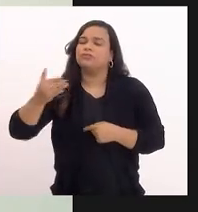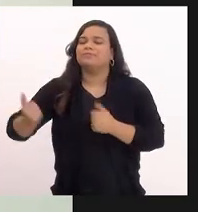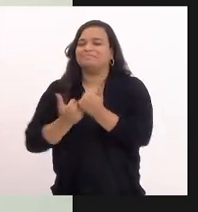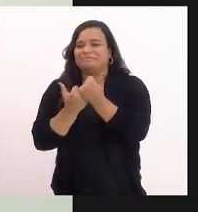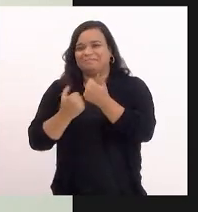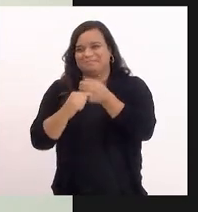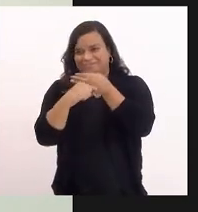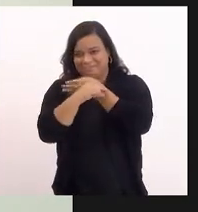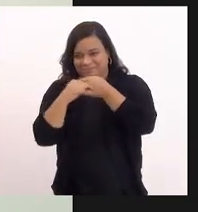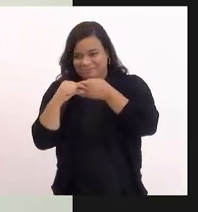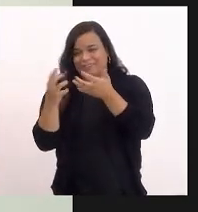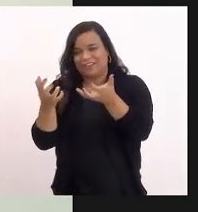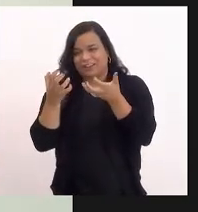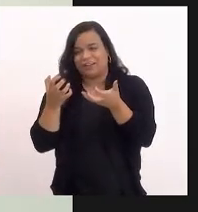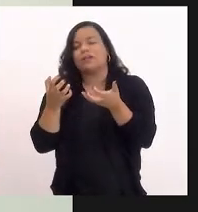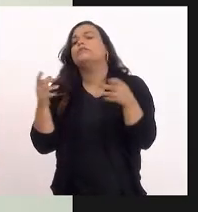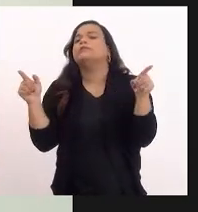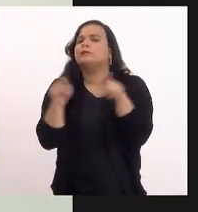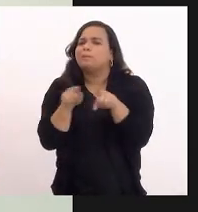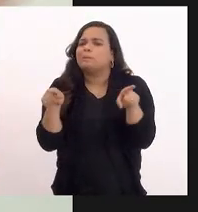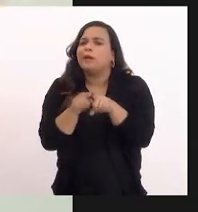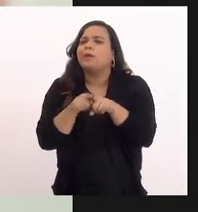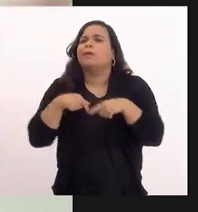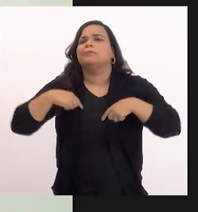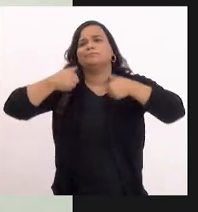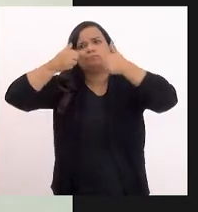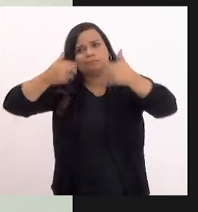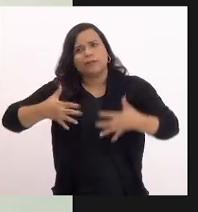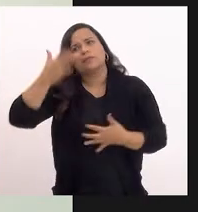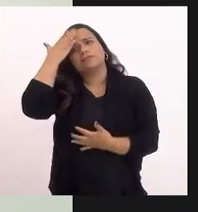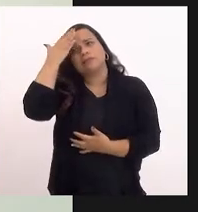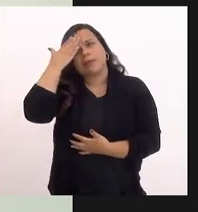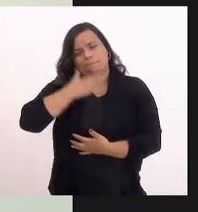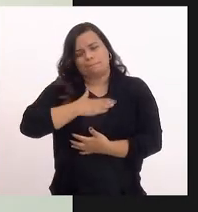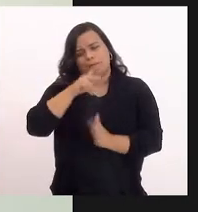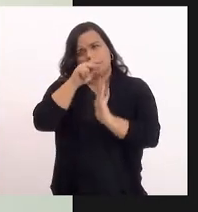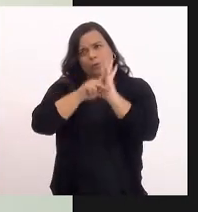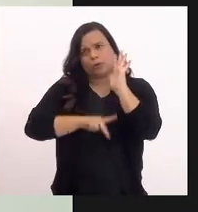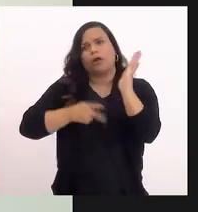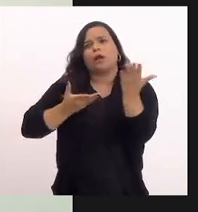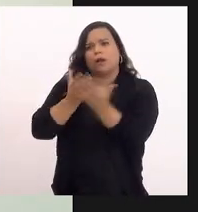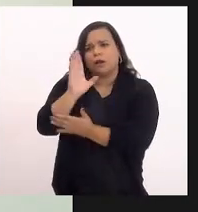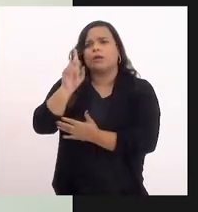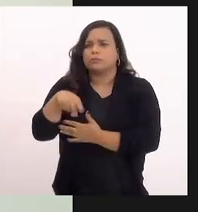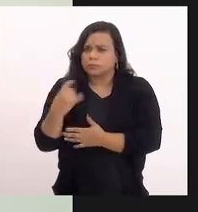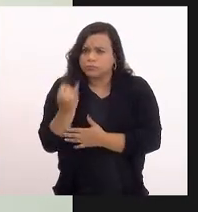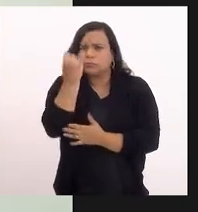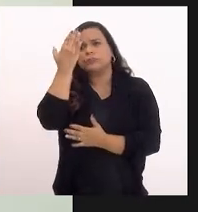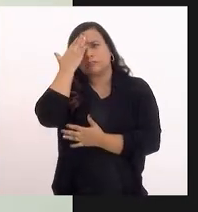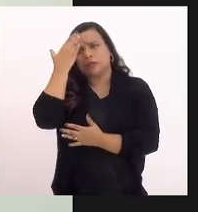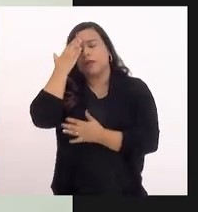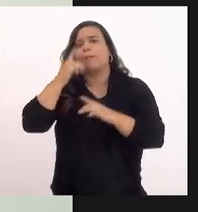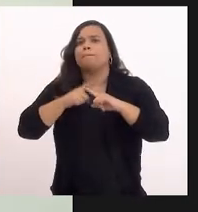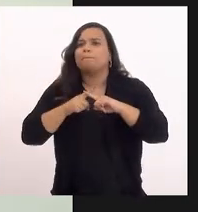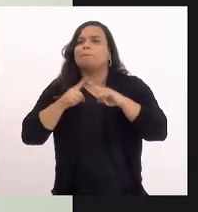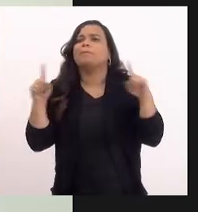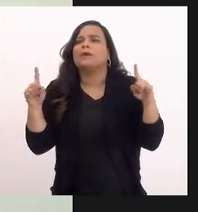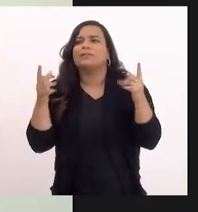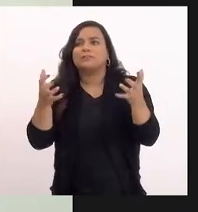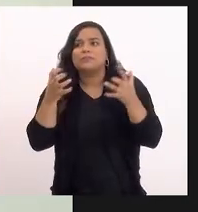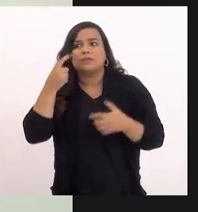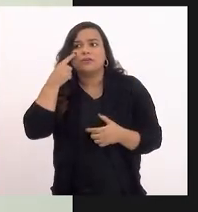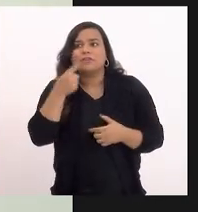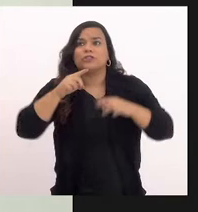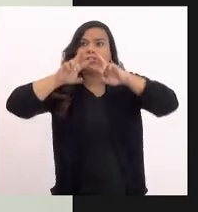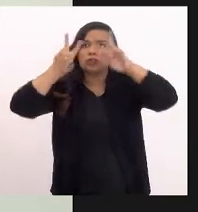deputada Marta Rocha, o que me traz hoje aqui, eu sei que o meu projeto foi aprovado, um projeto importante, mas eu queria me atirar a questão da